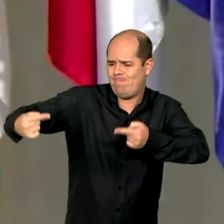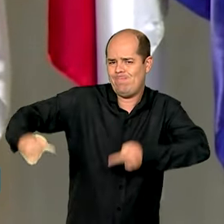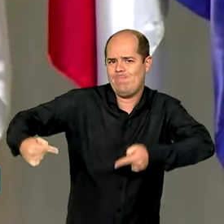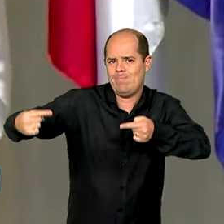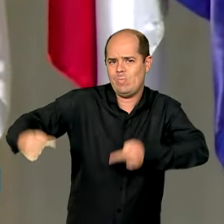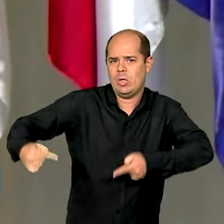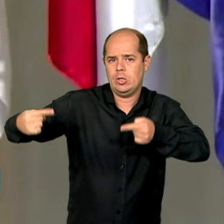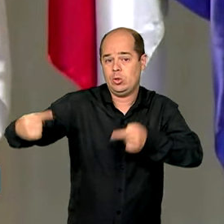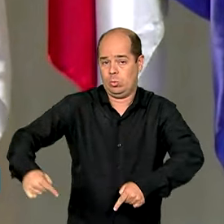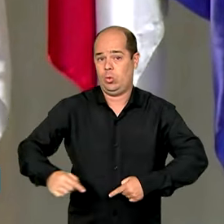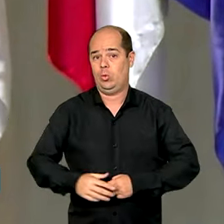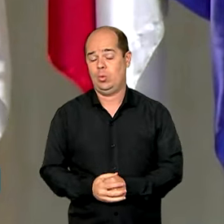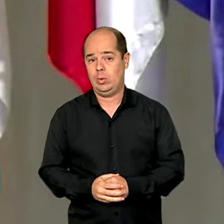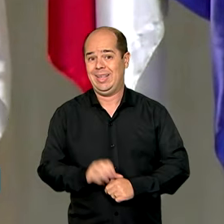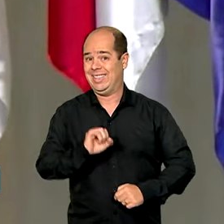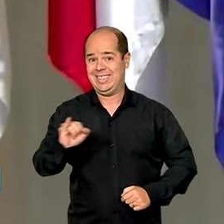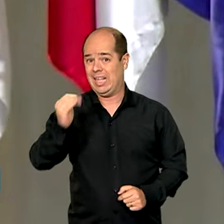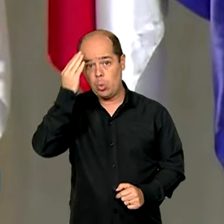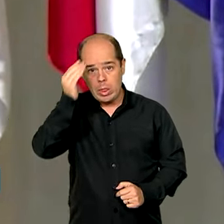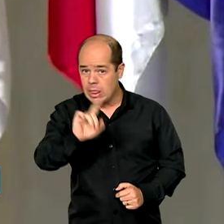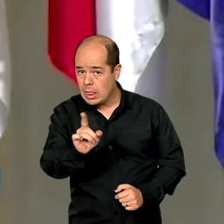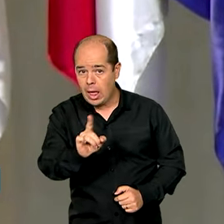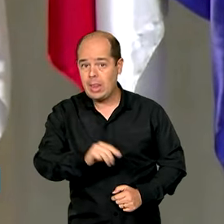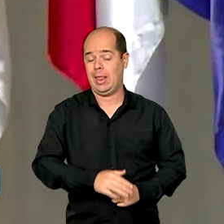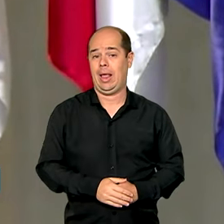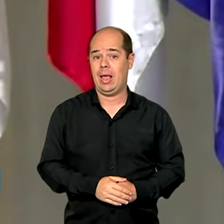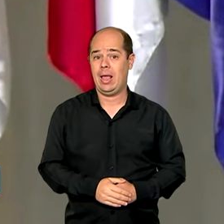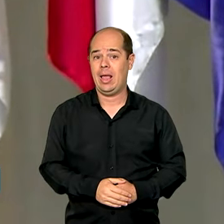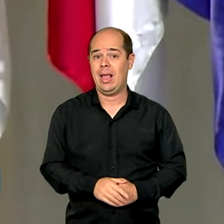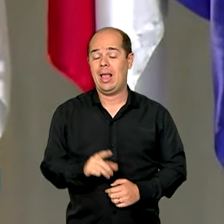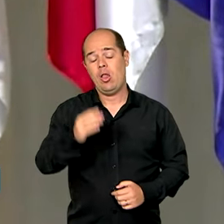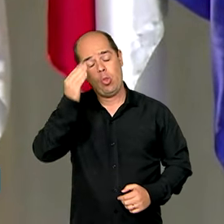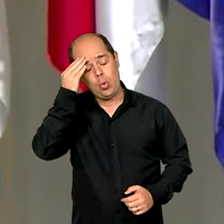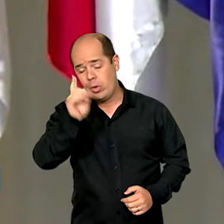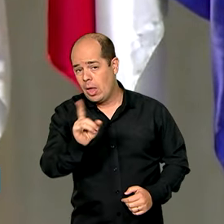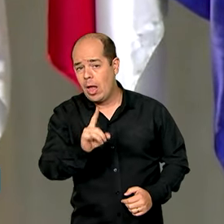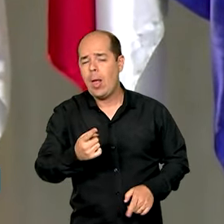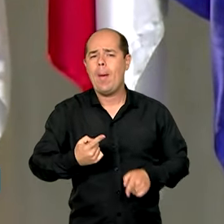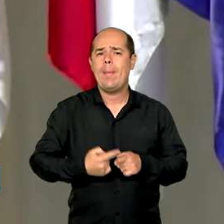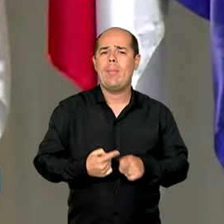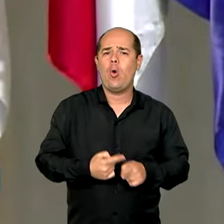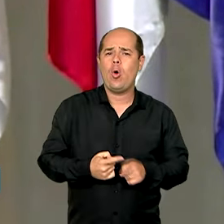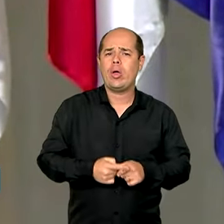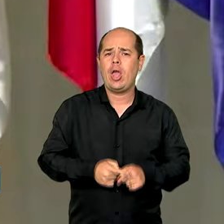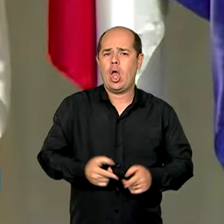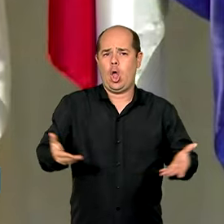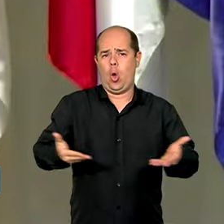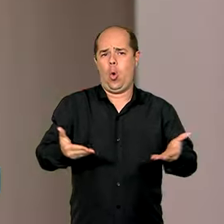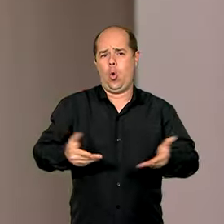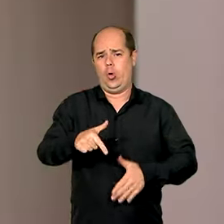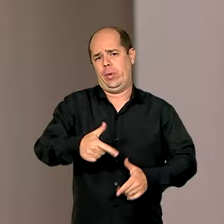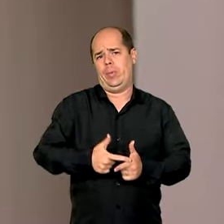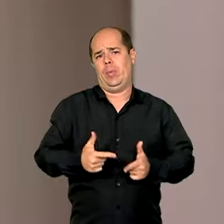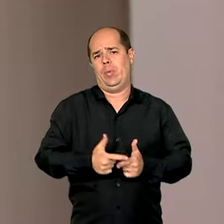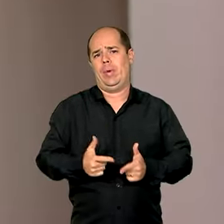a gente não entender isso, a gente não vai entender o porquê que nós estamos passando, o a gente está passando.